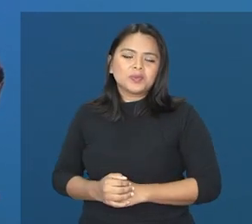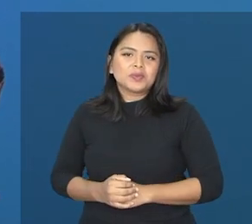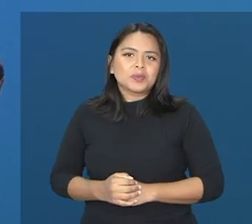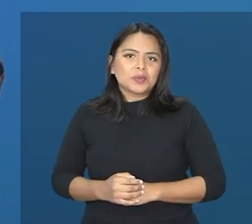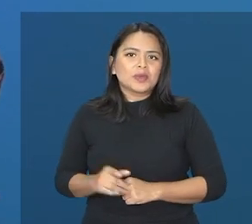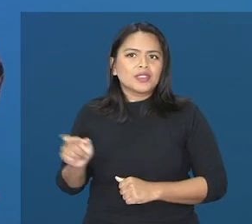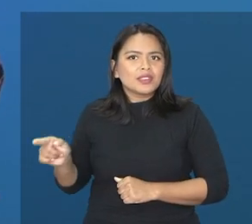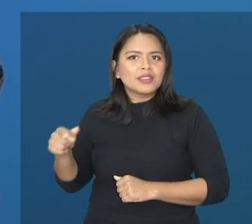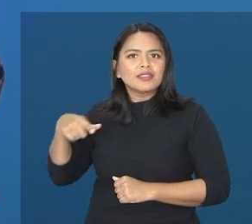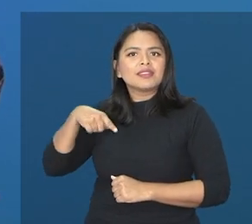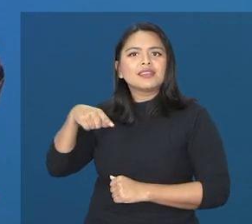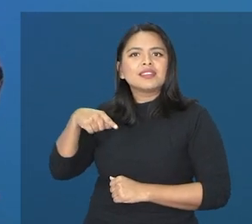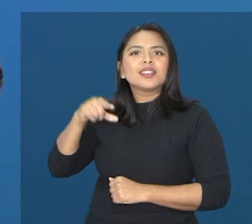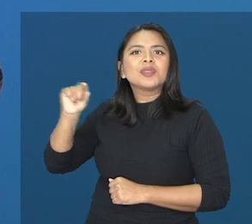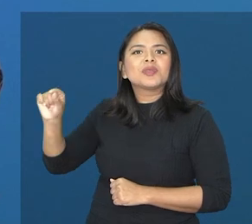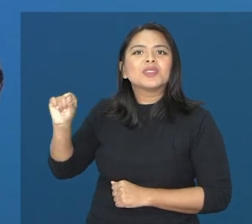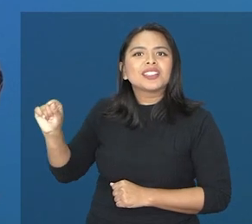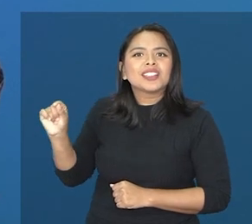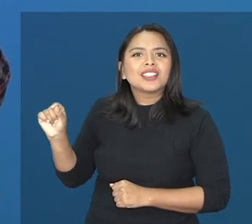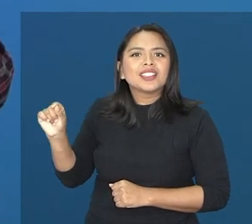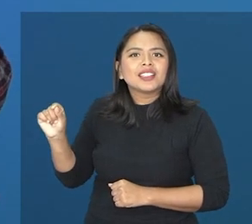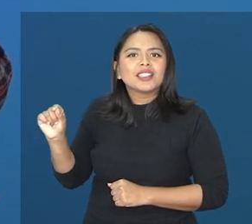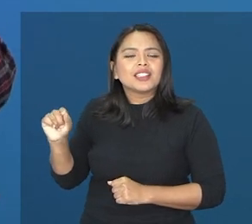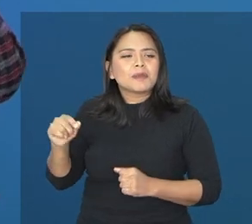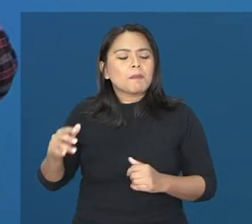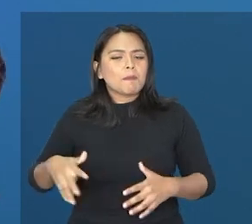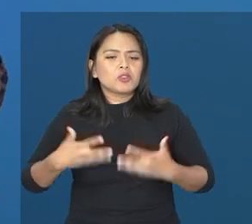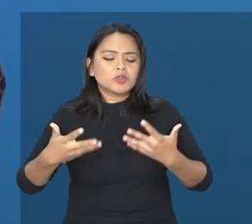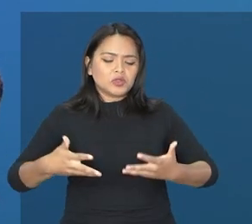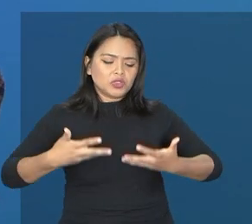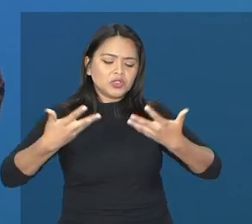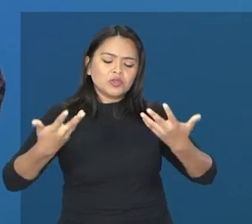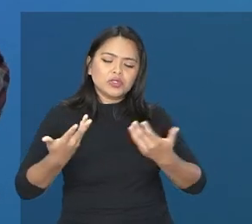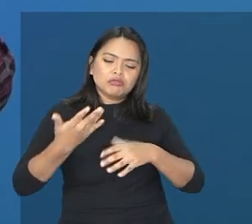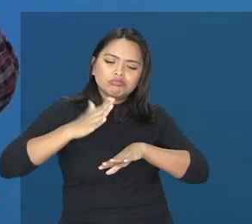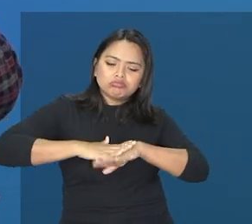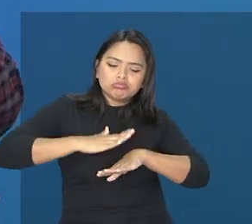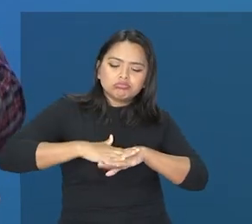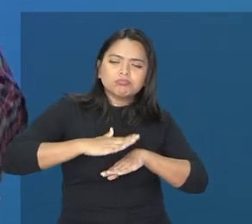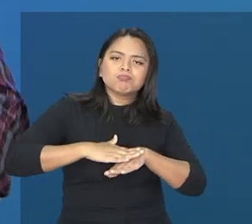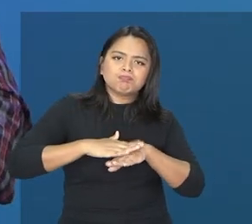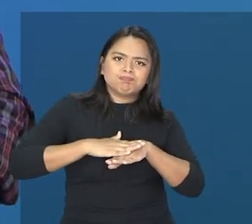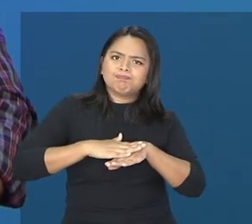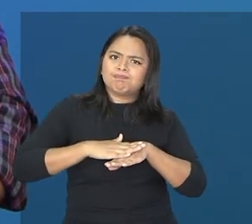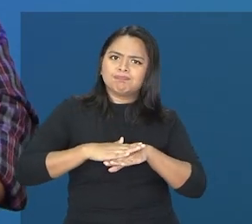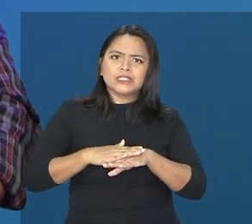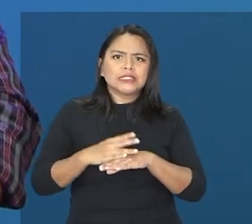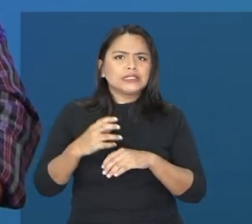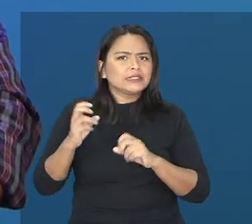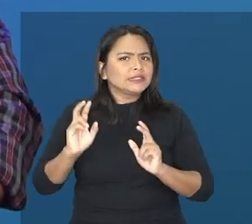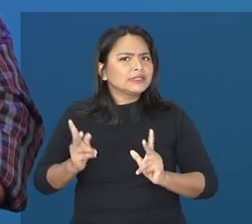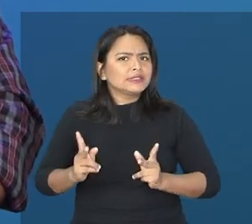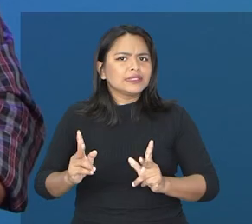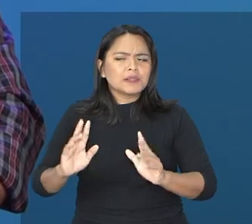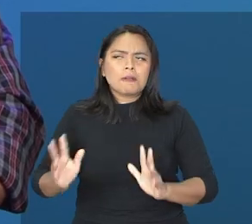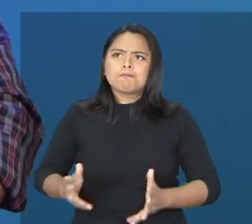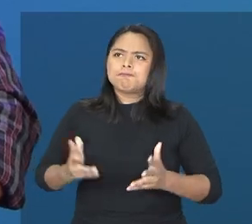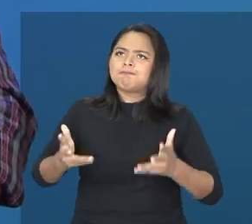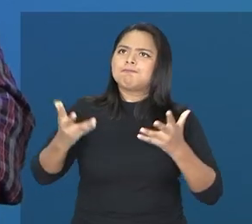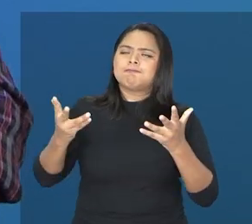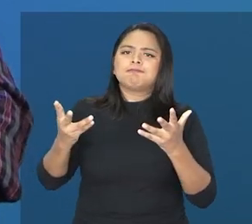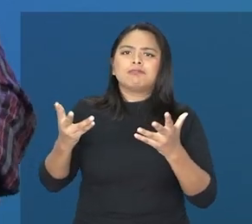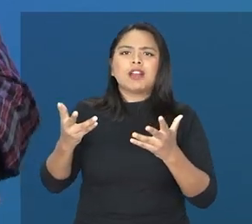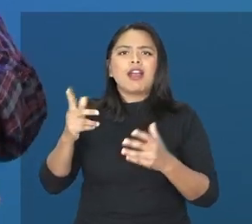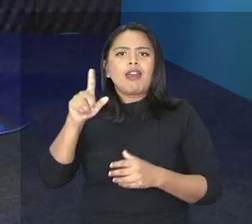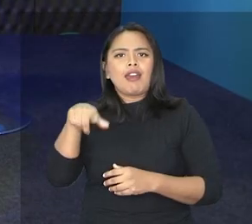criança e num adolescente ou num jovem superdotado, que é a motivação. Eles são extremamente motivados. A literatura